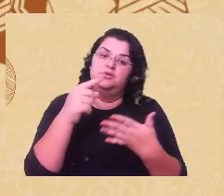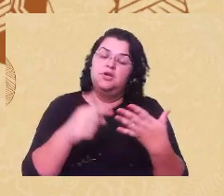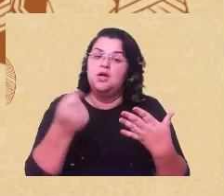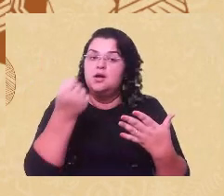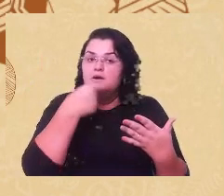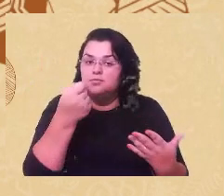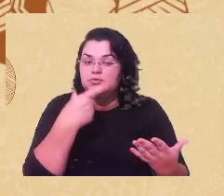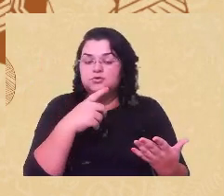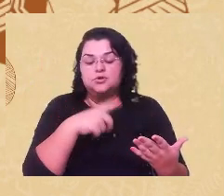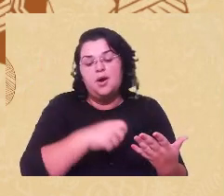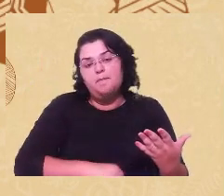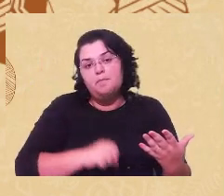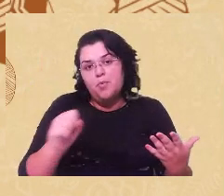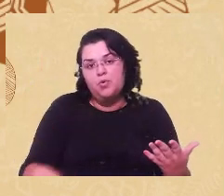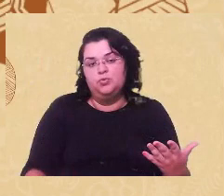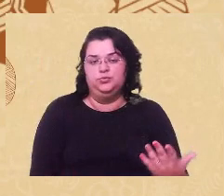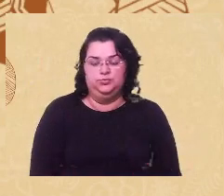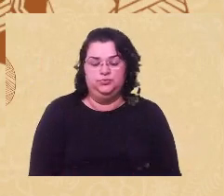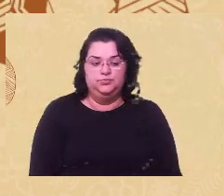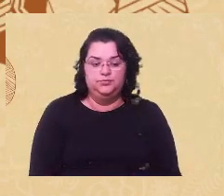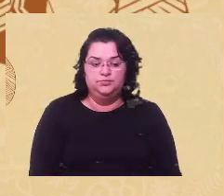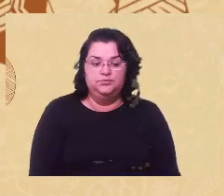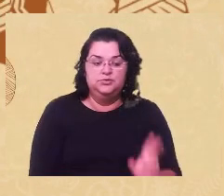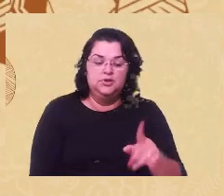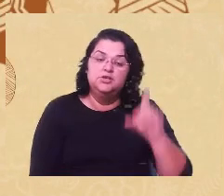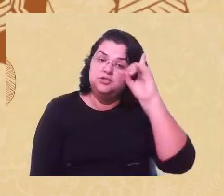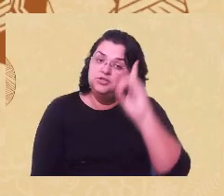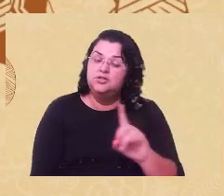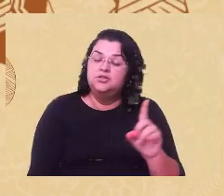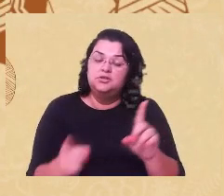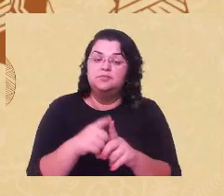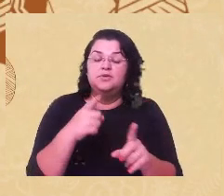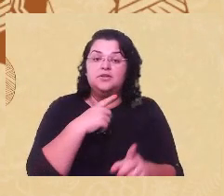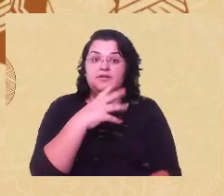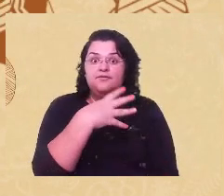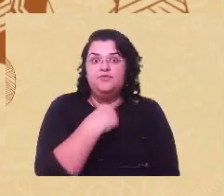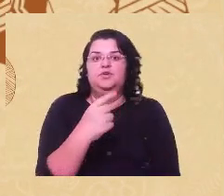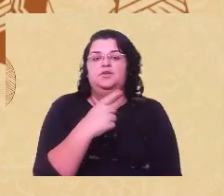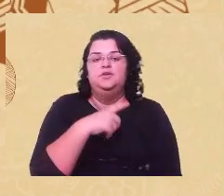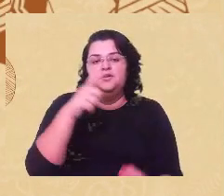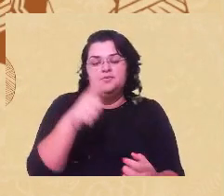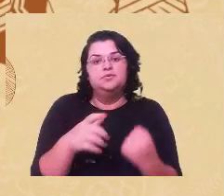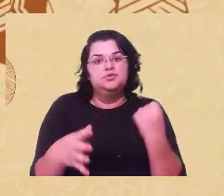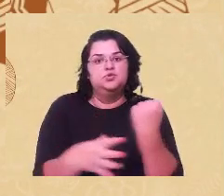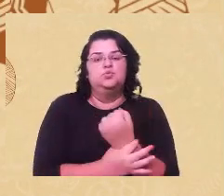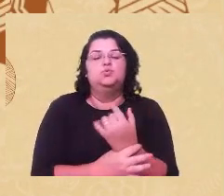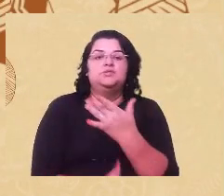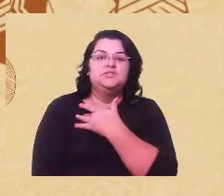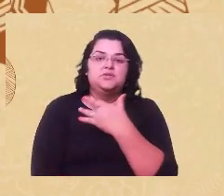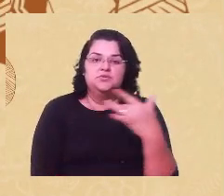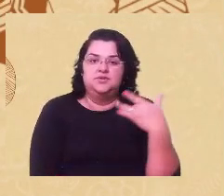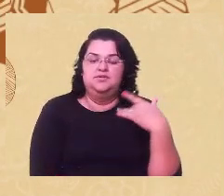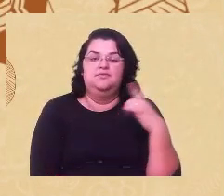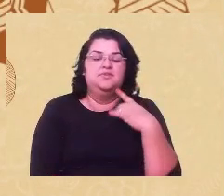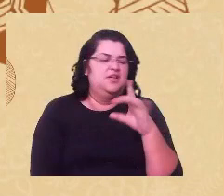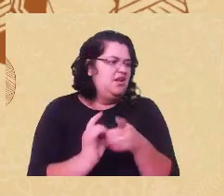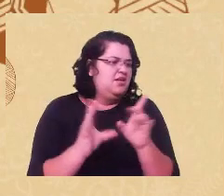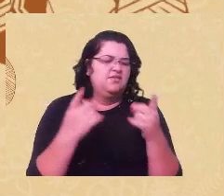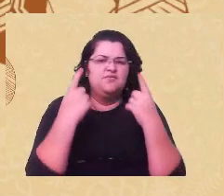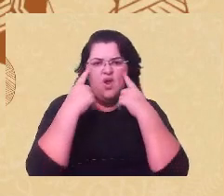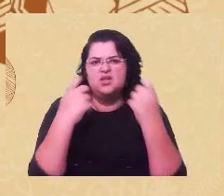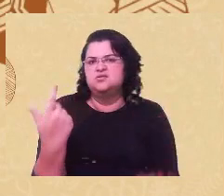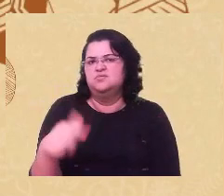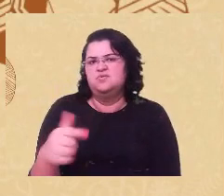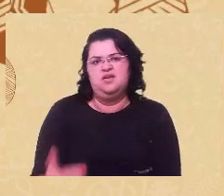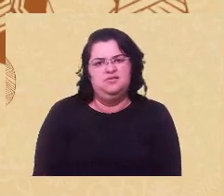o aborto, a abstinência, é também o direito de ter filhos em ambientes seguros e saudáveis, livres de violência por parte dos